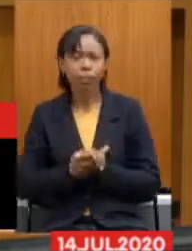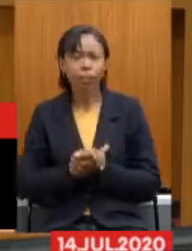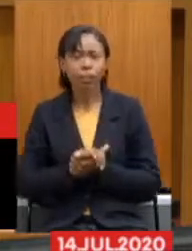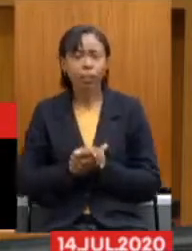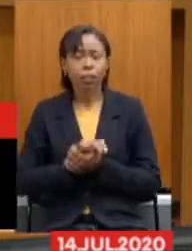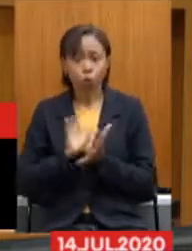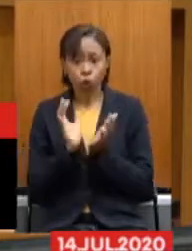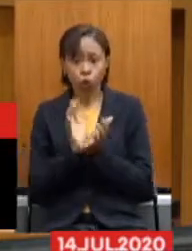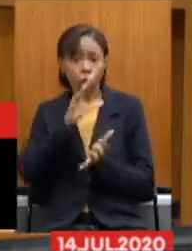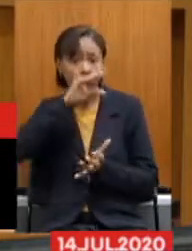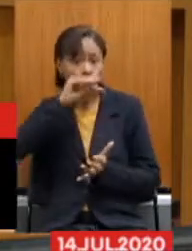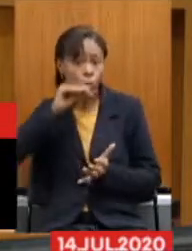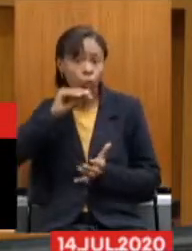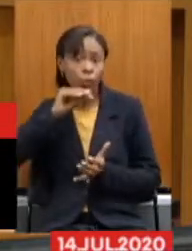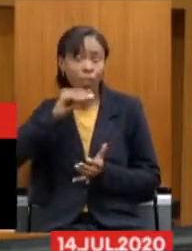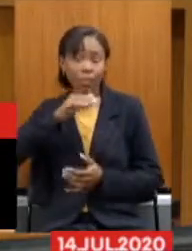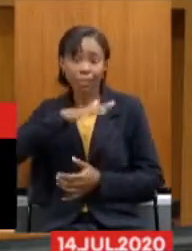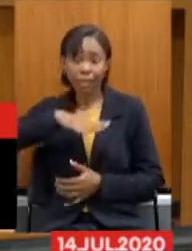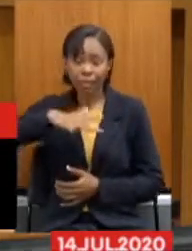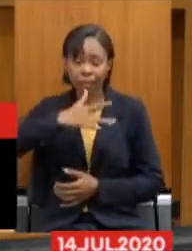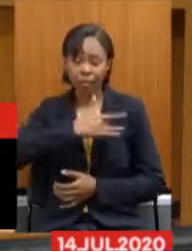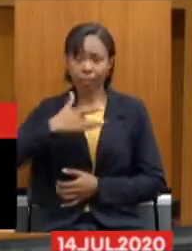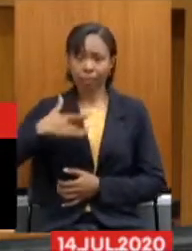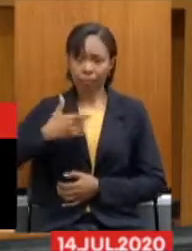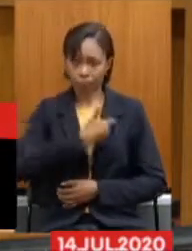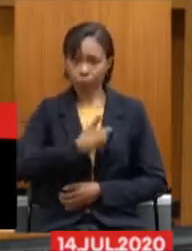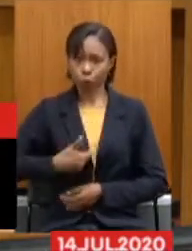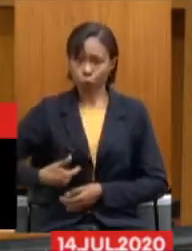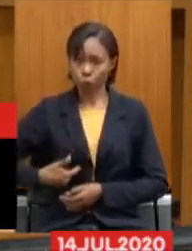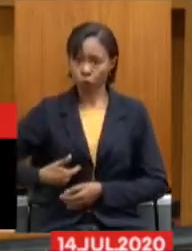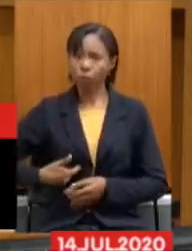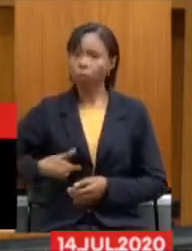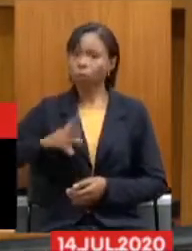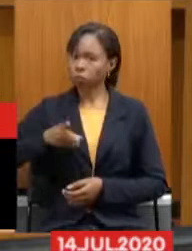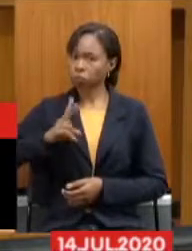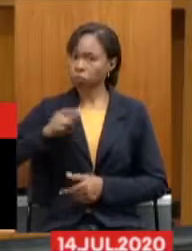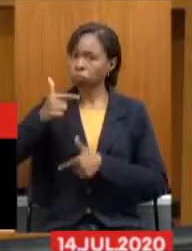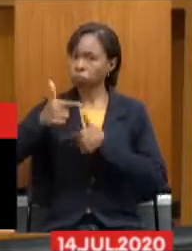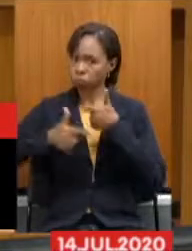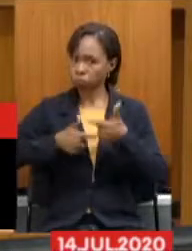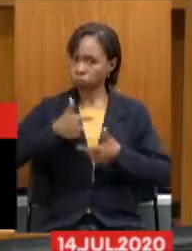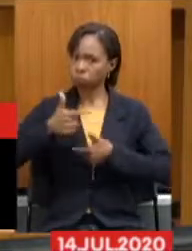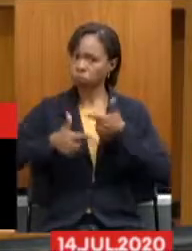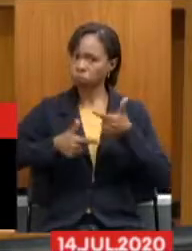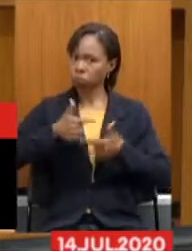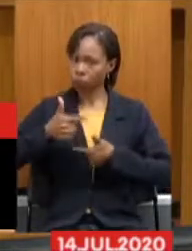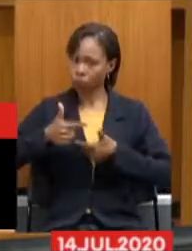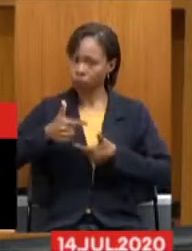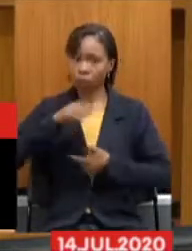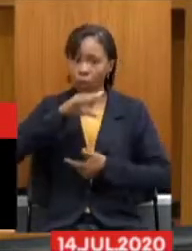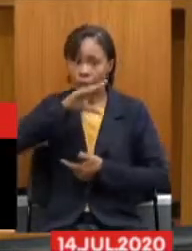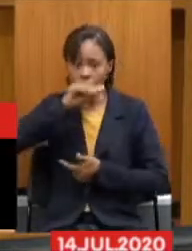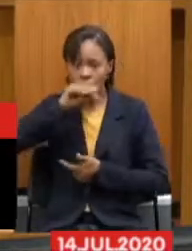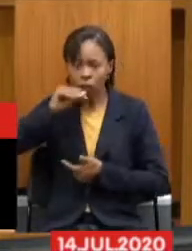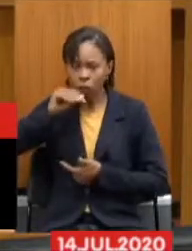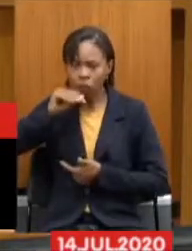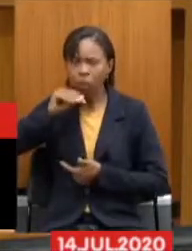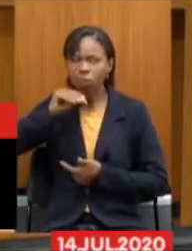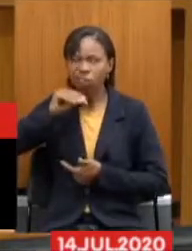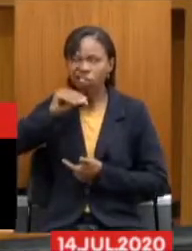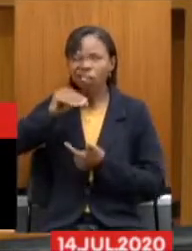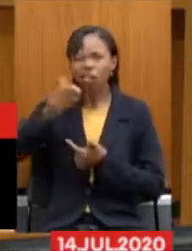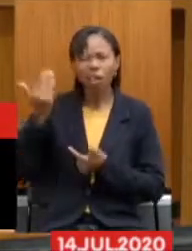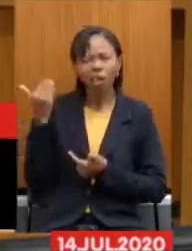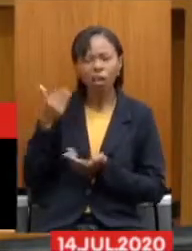públicos da saúde pública, estamos trabalhando. Nós, servidores, desde que começou essa